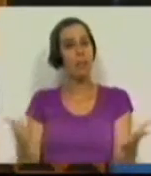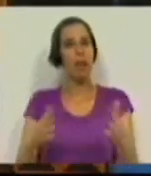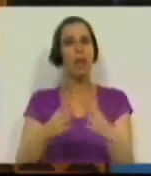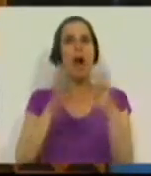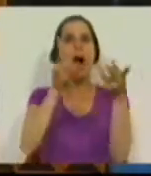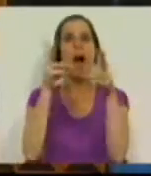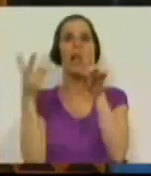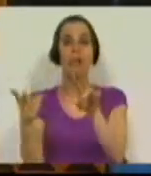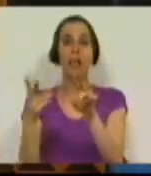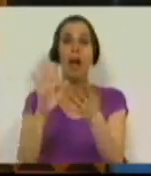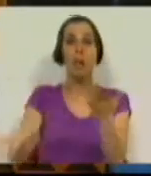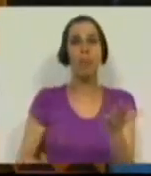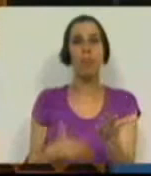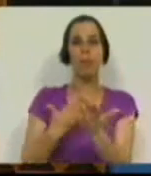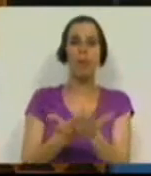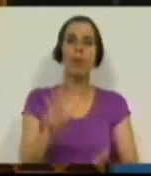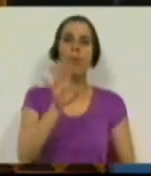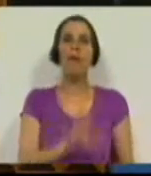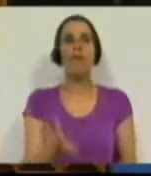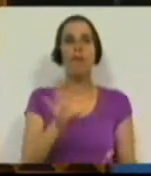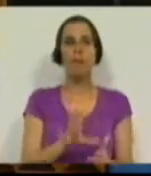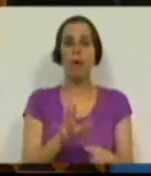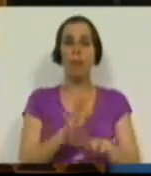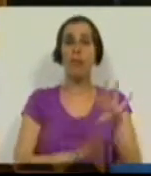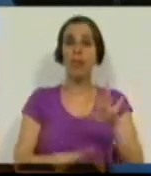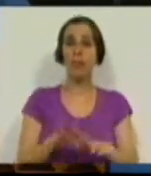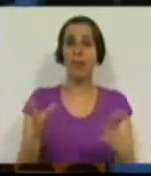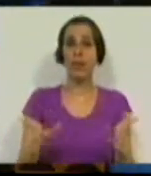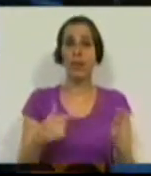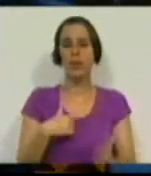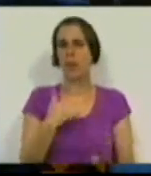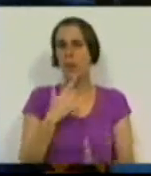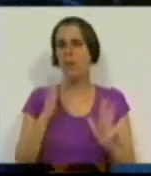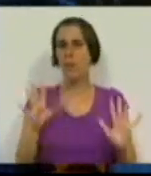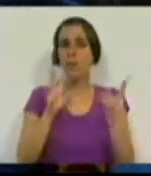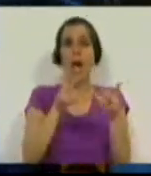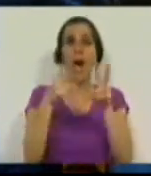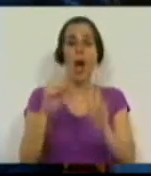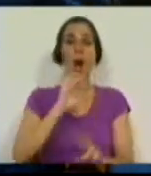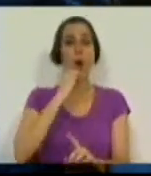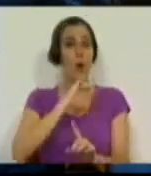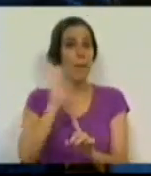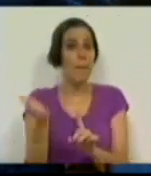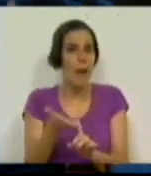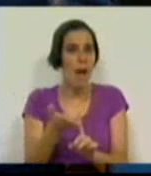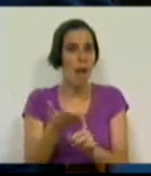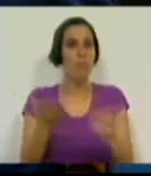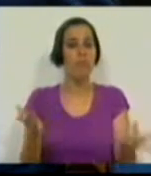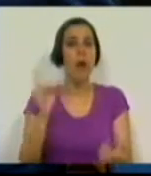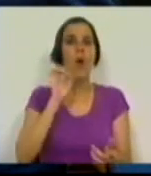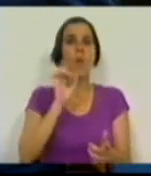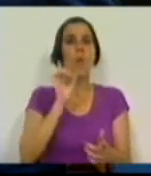alterar esta proposta de modo a proceder àquilo que, se eu bem percebi, é uma alteração ao Código Penal, ou seja, uma